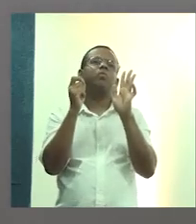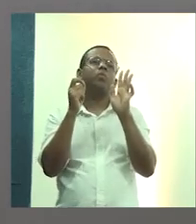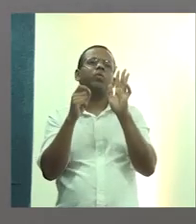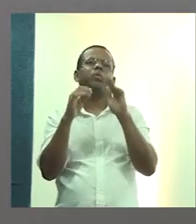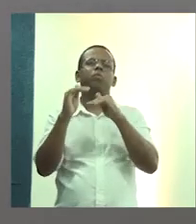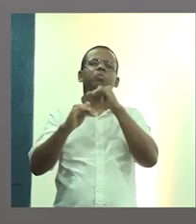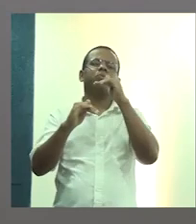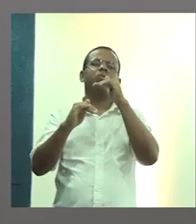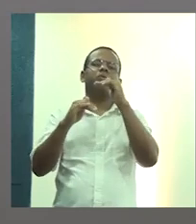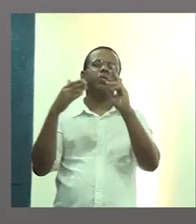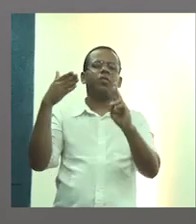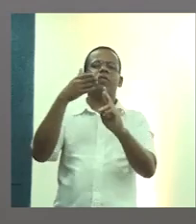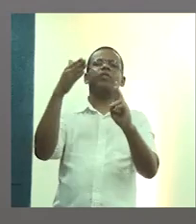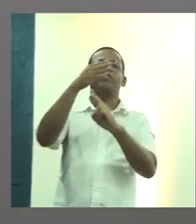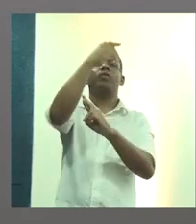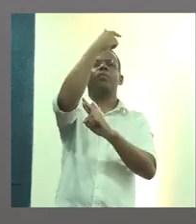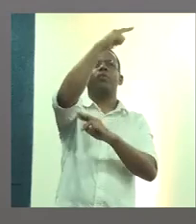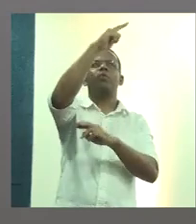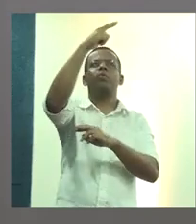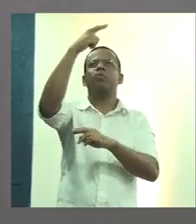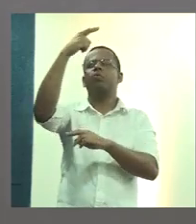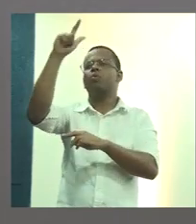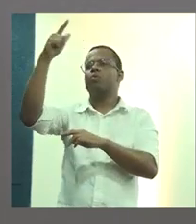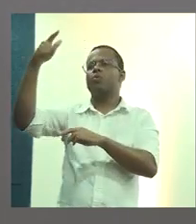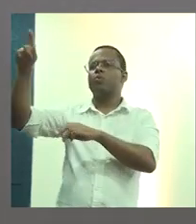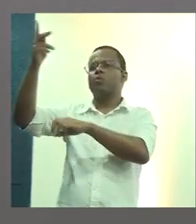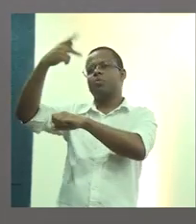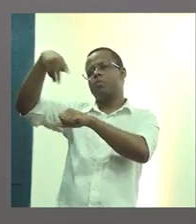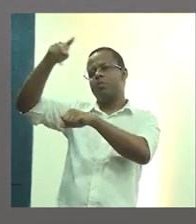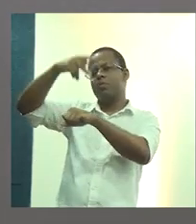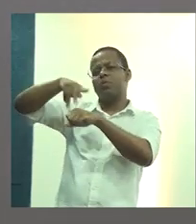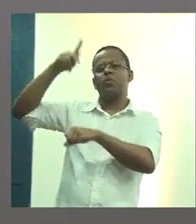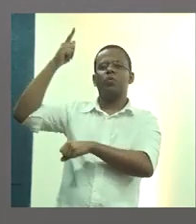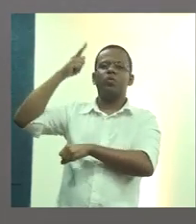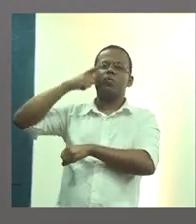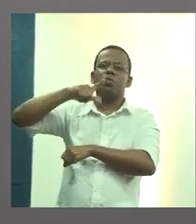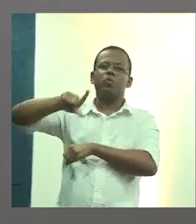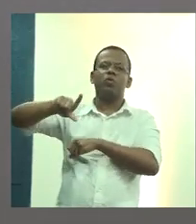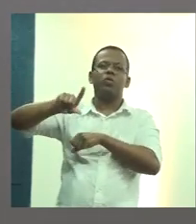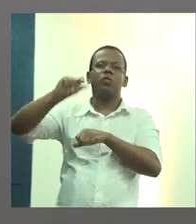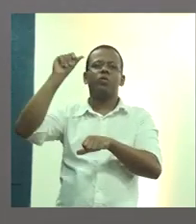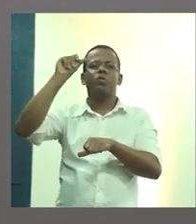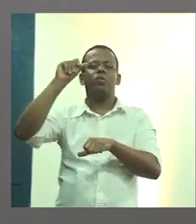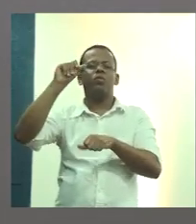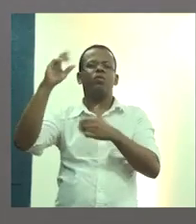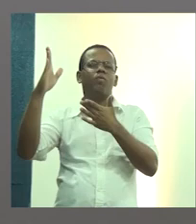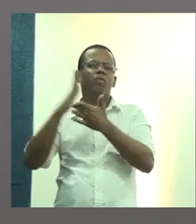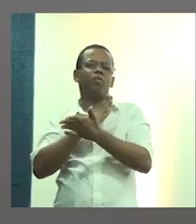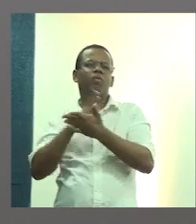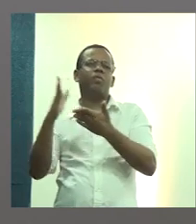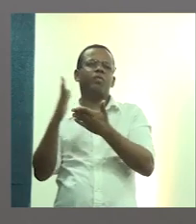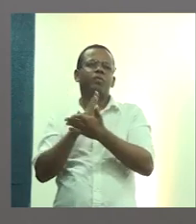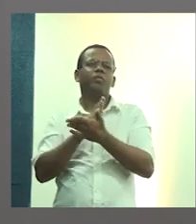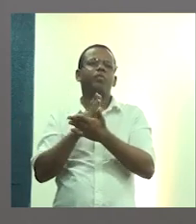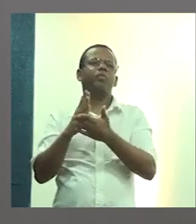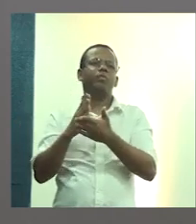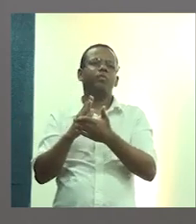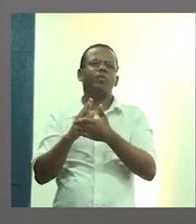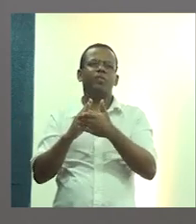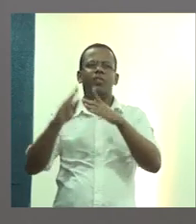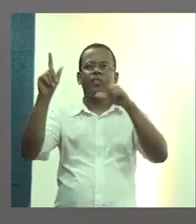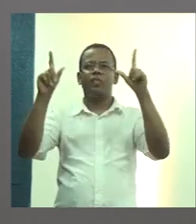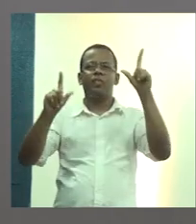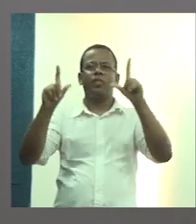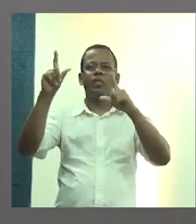perpassando outros países para que se possa ver. Esse foi um painel feito meio